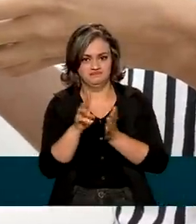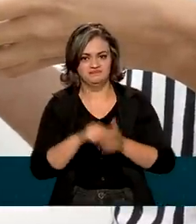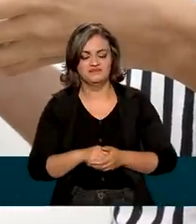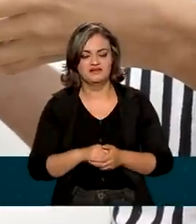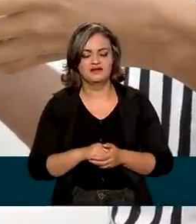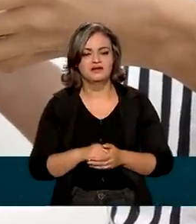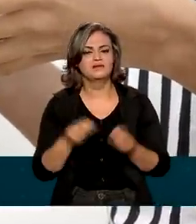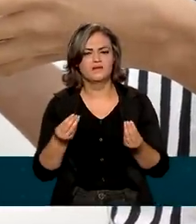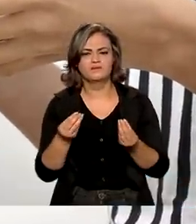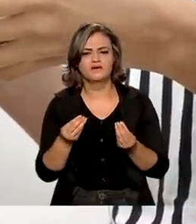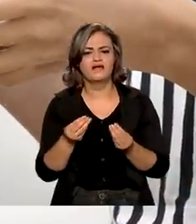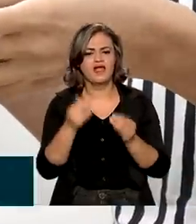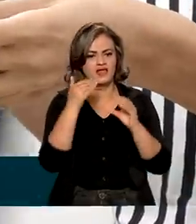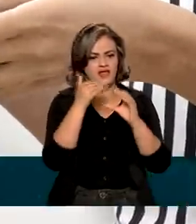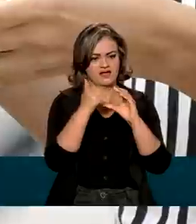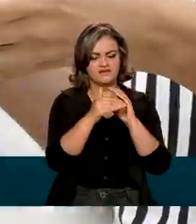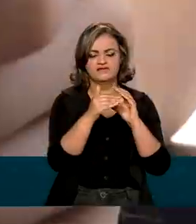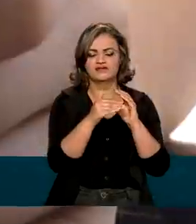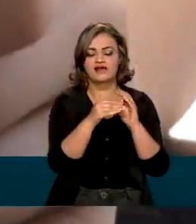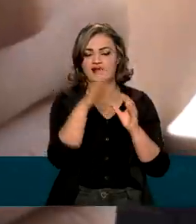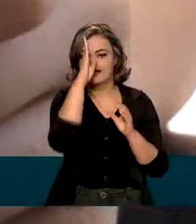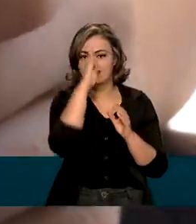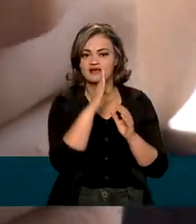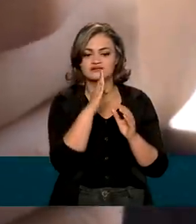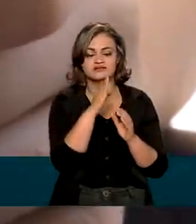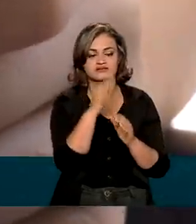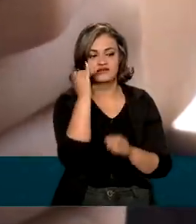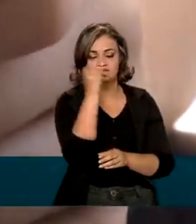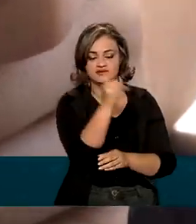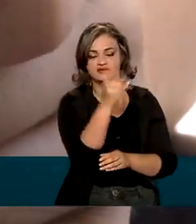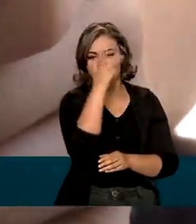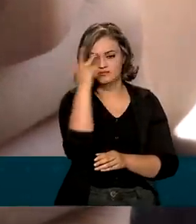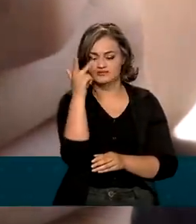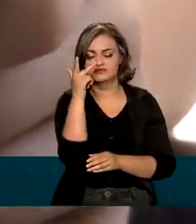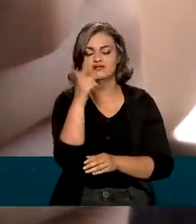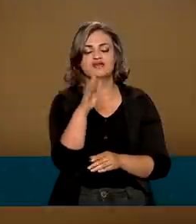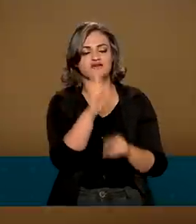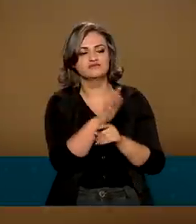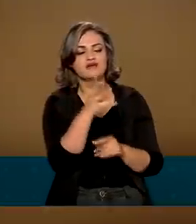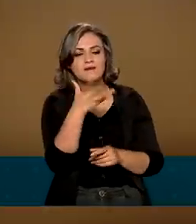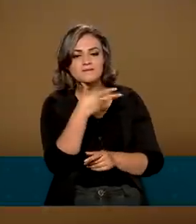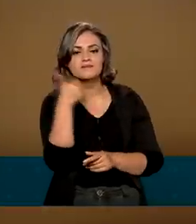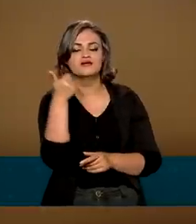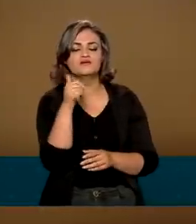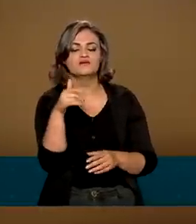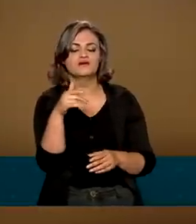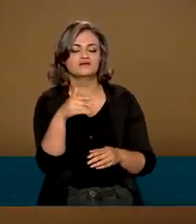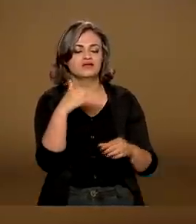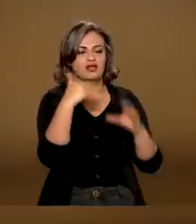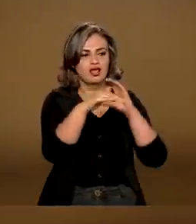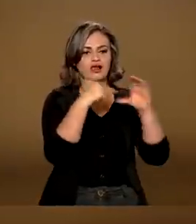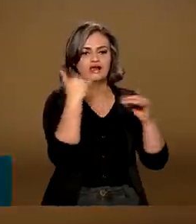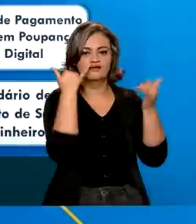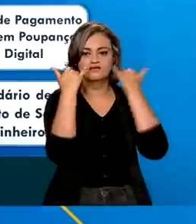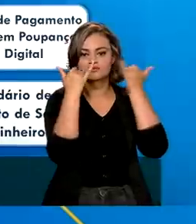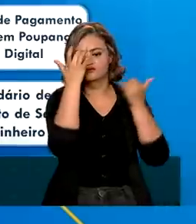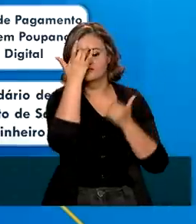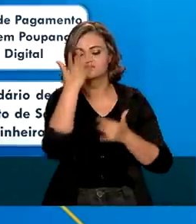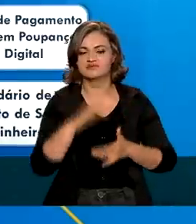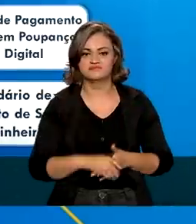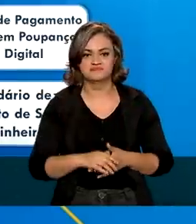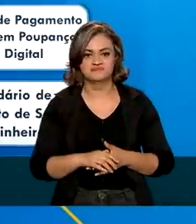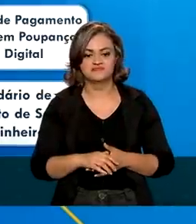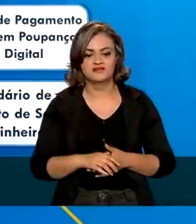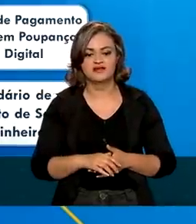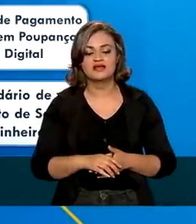A ideia é enviar mensagens gratuitas aos beneficiários do auxílio emergencial e melhorar, assim, o fluxo de informações. Quem irá